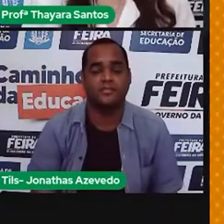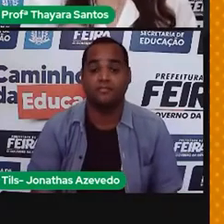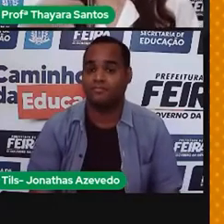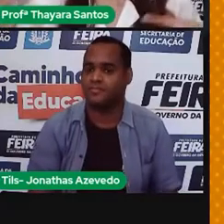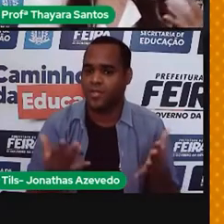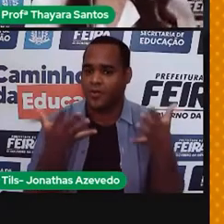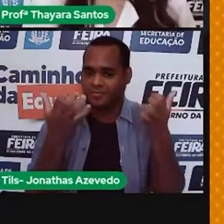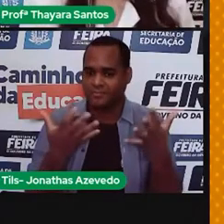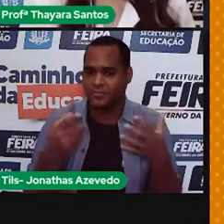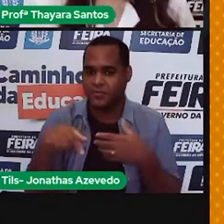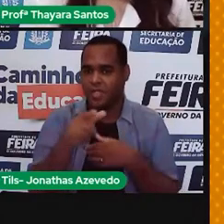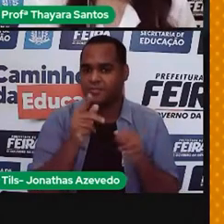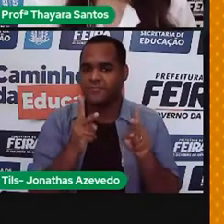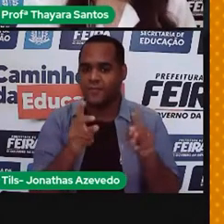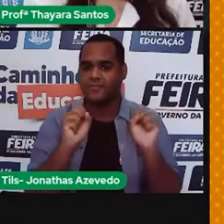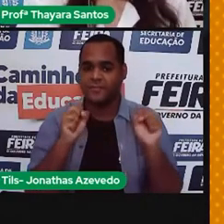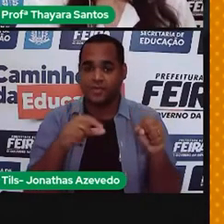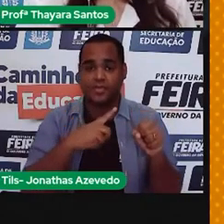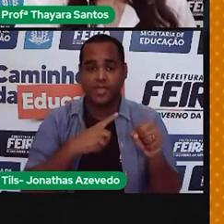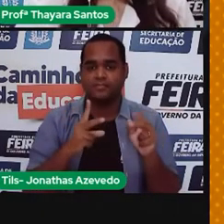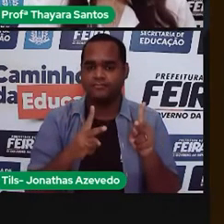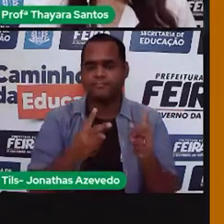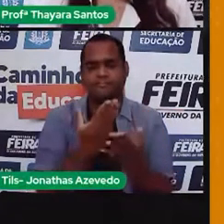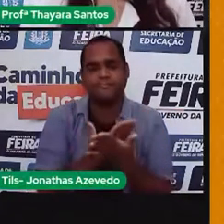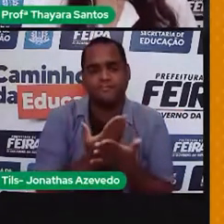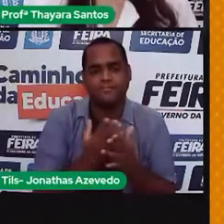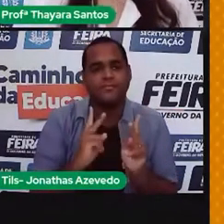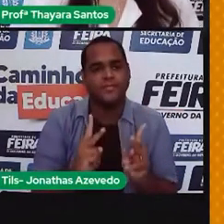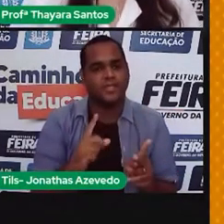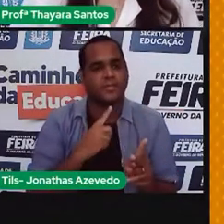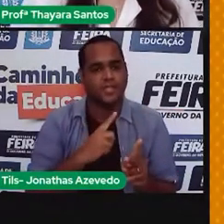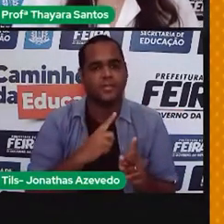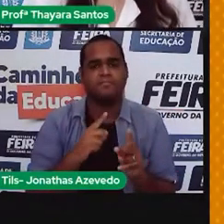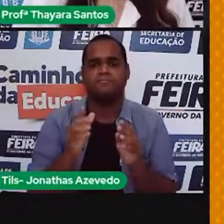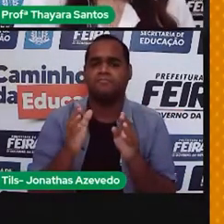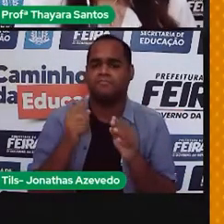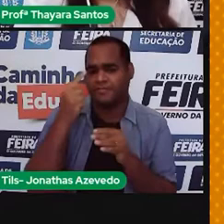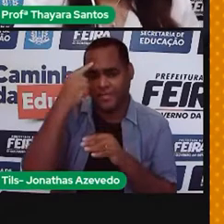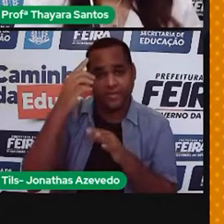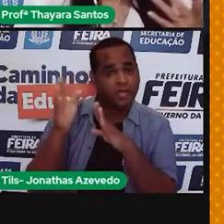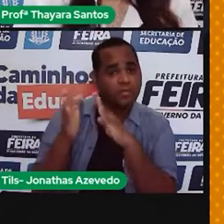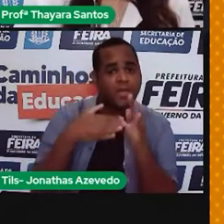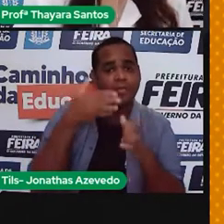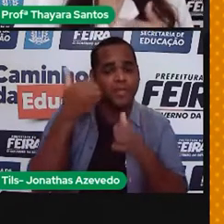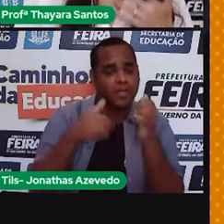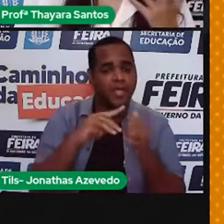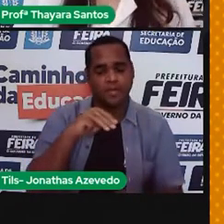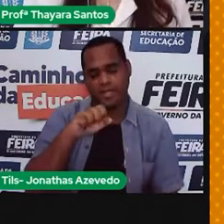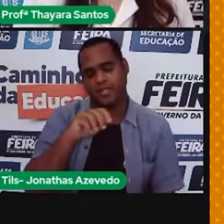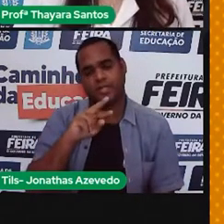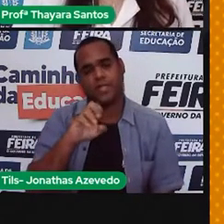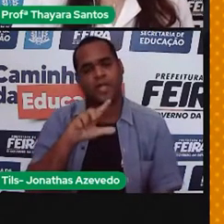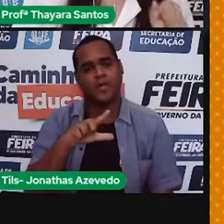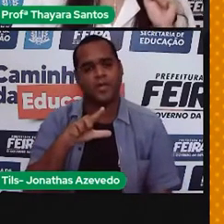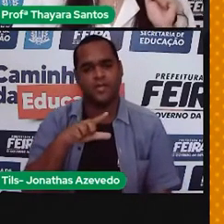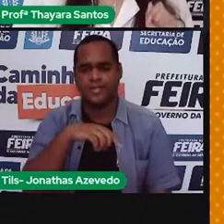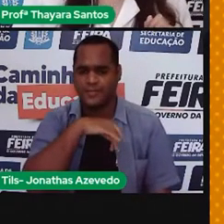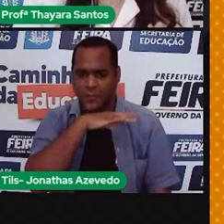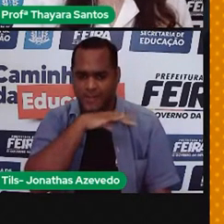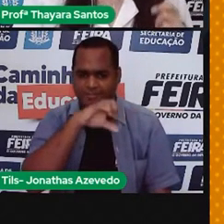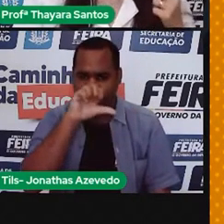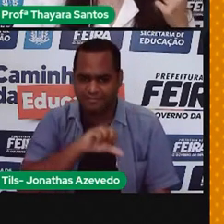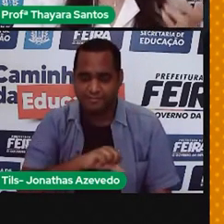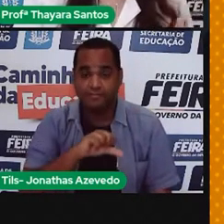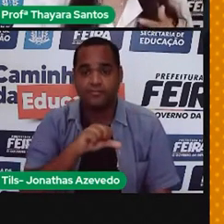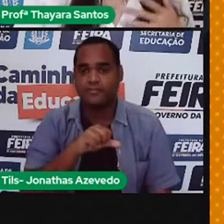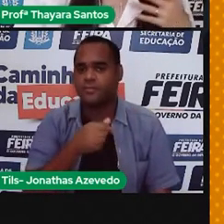Agora a gente vai continuar os nossos estudos por aqui. E será que os materiais sintéticos são ruins? Quando a